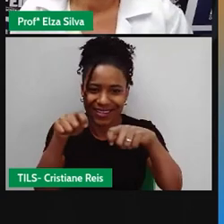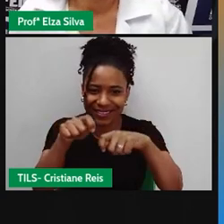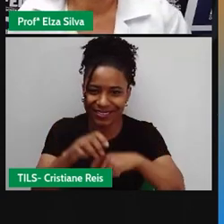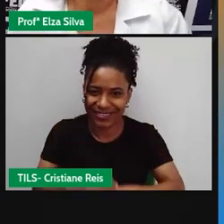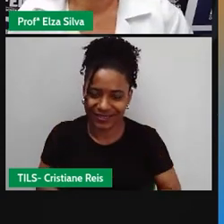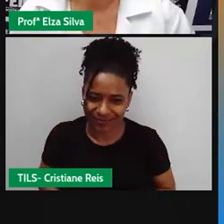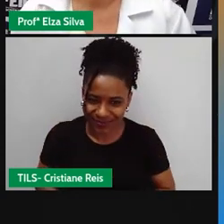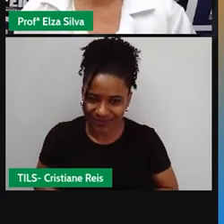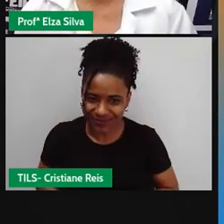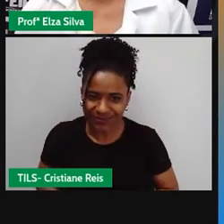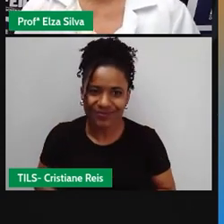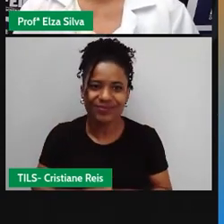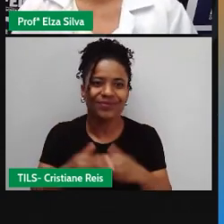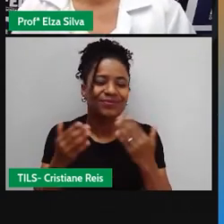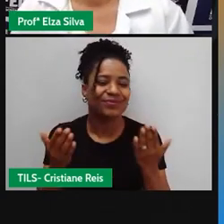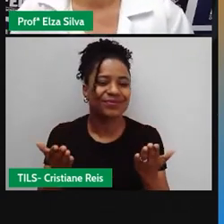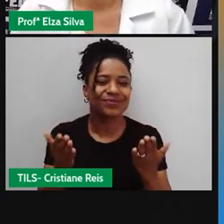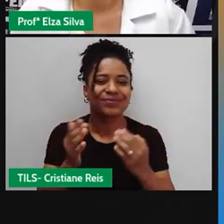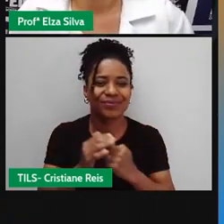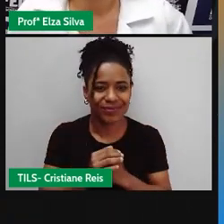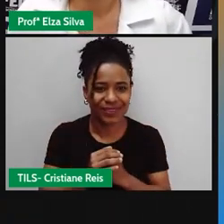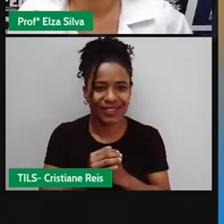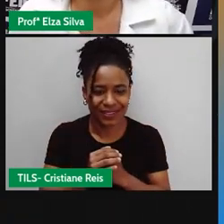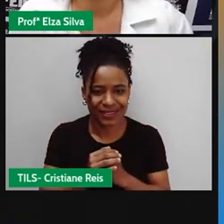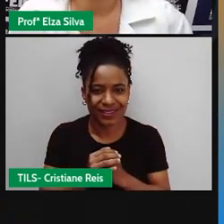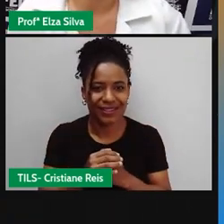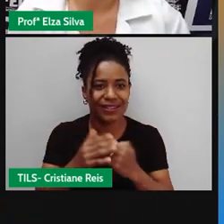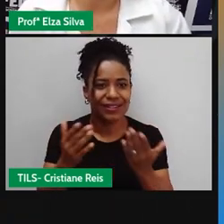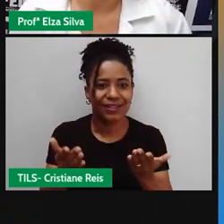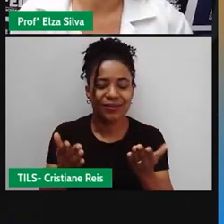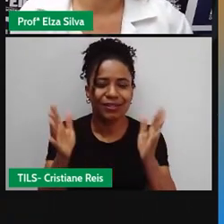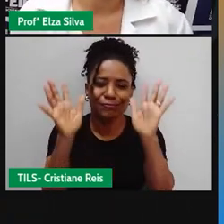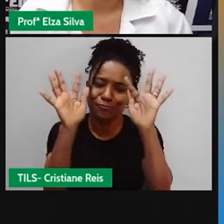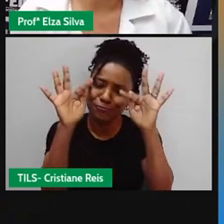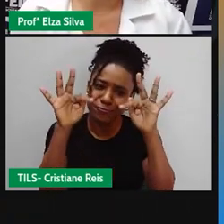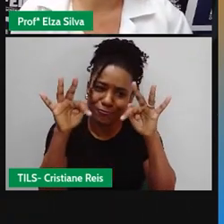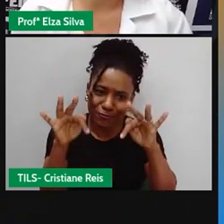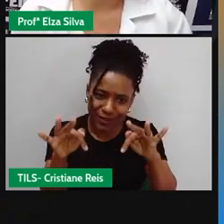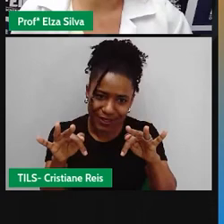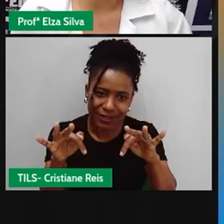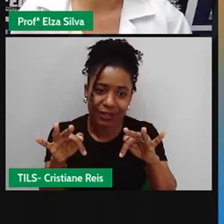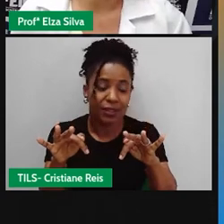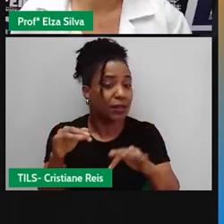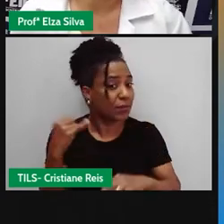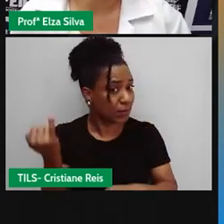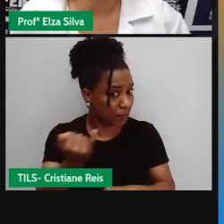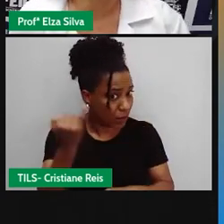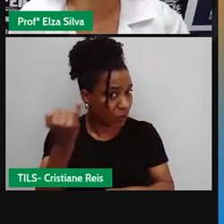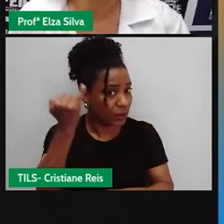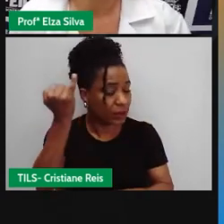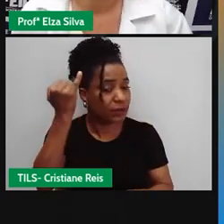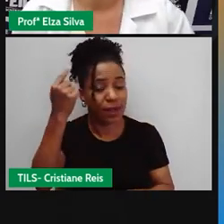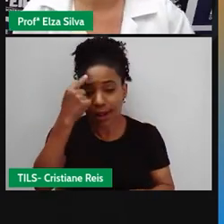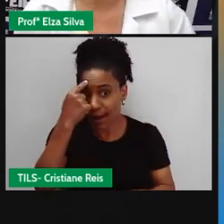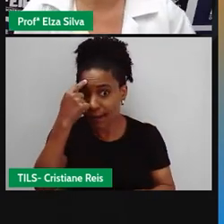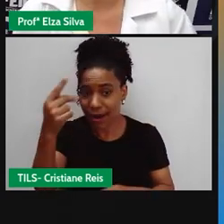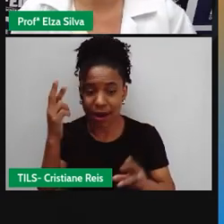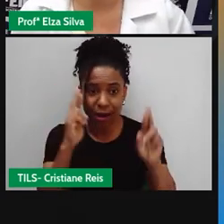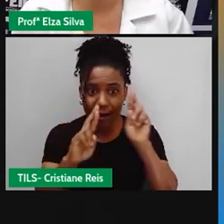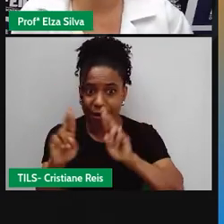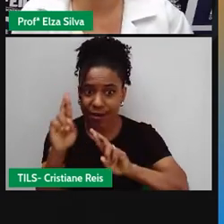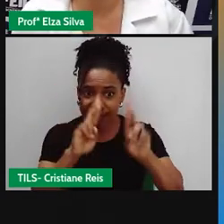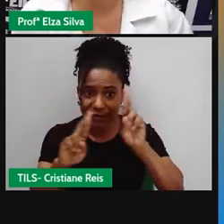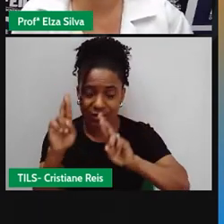Bom, chegando aqui já Ao finalzinho Da nossa aula de hoje É importante que A gente revise As